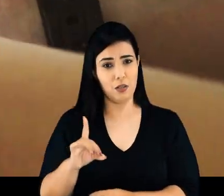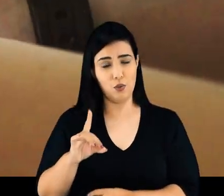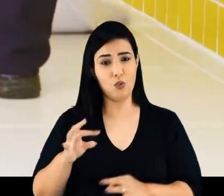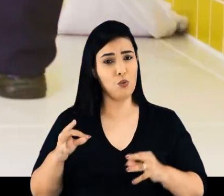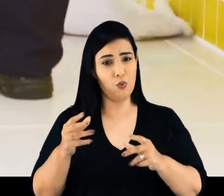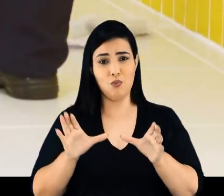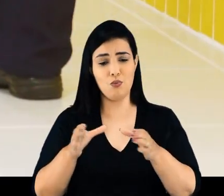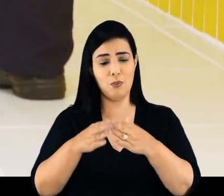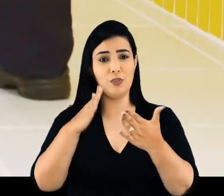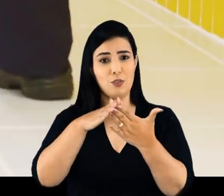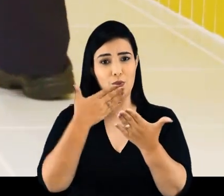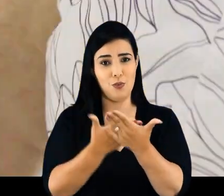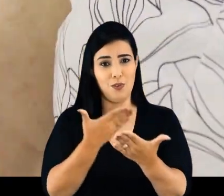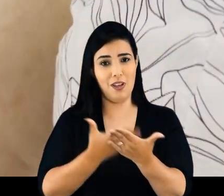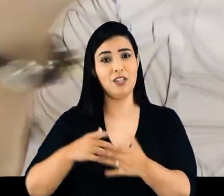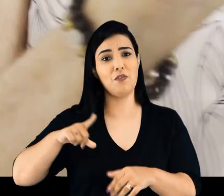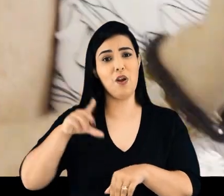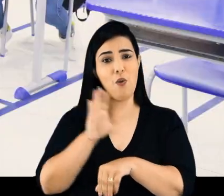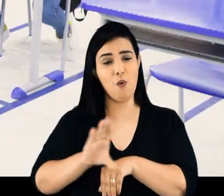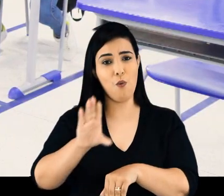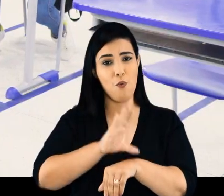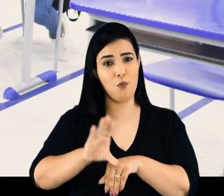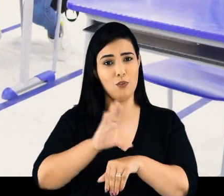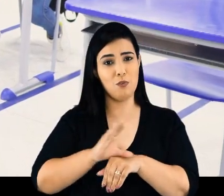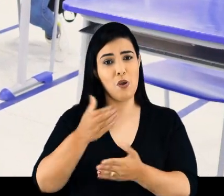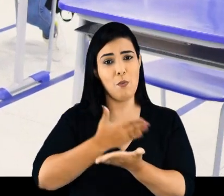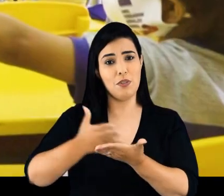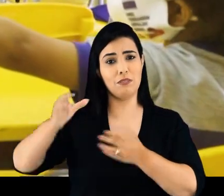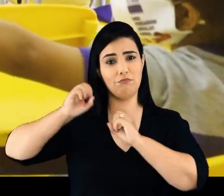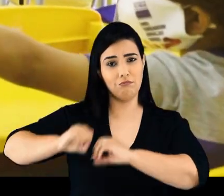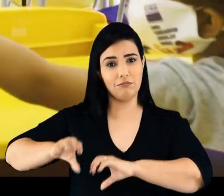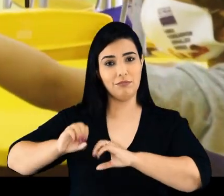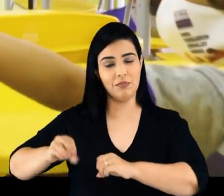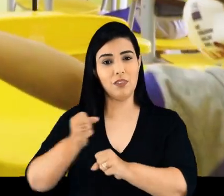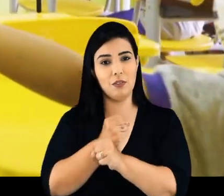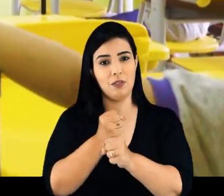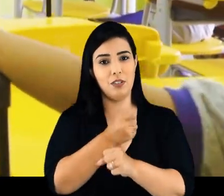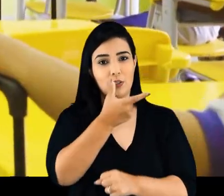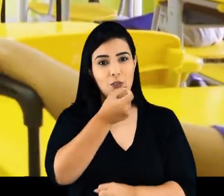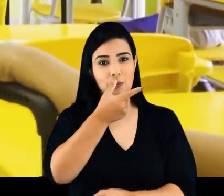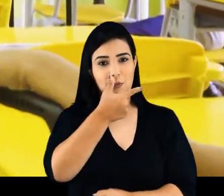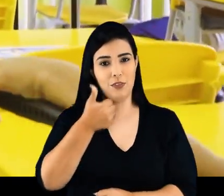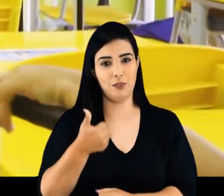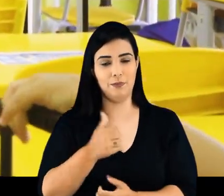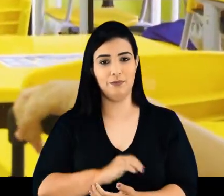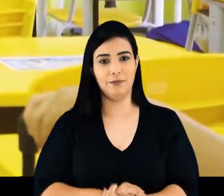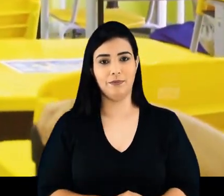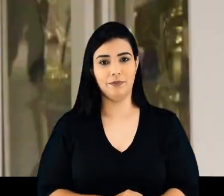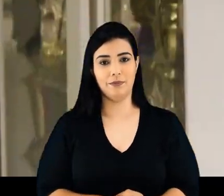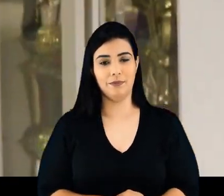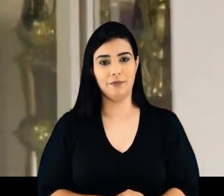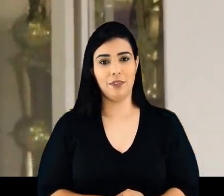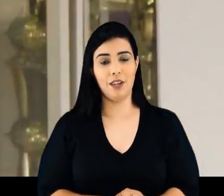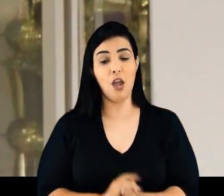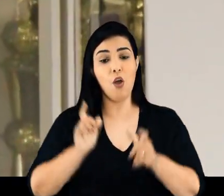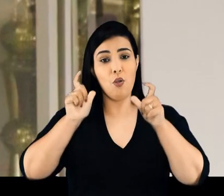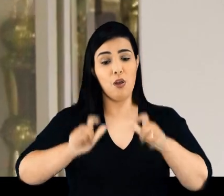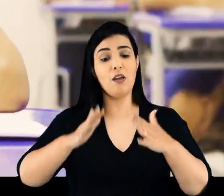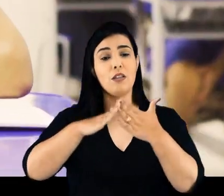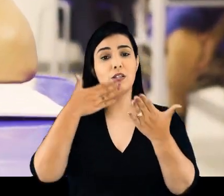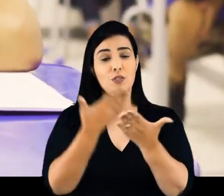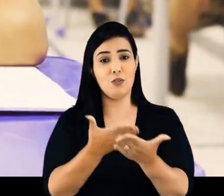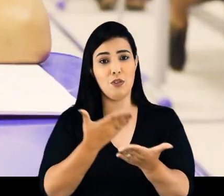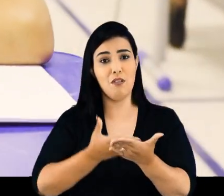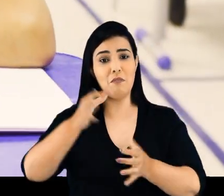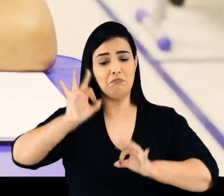Covid-19. Diretores, professores, coordenadores e toda a nossa equipe foram capacitados para iniciar o ano